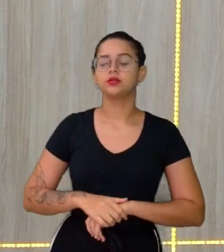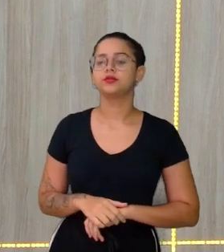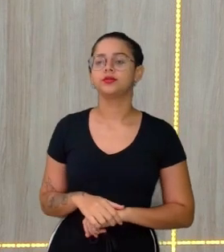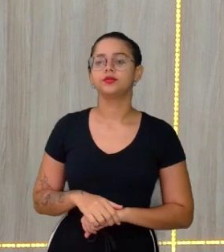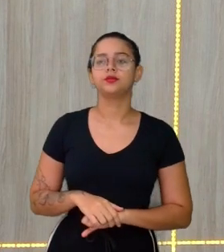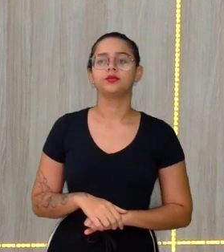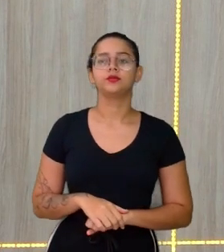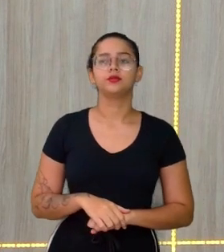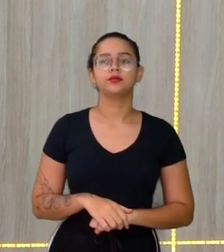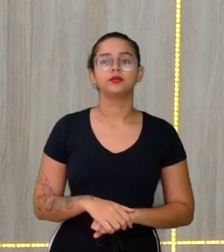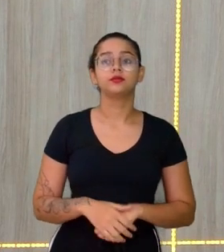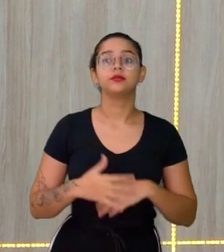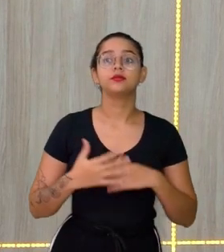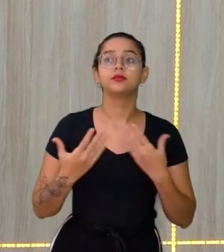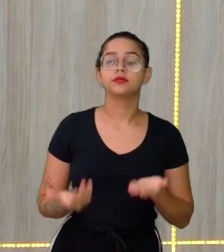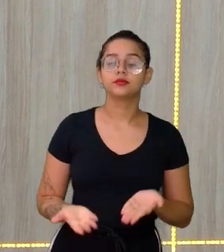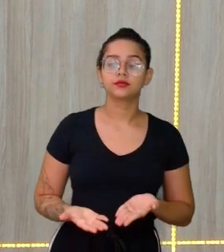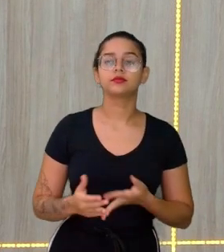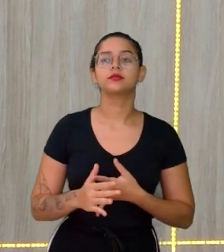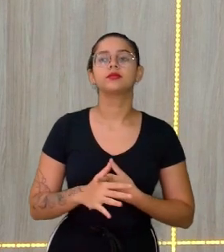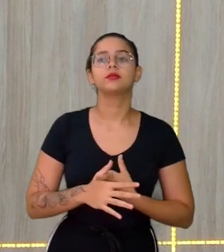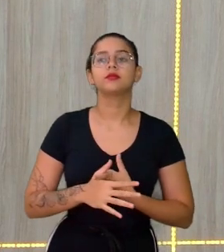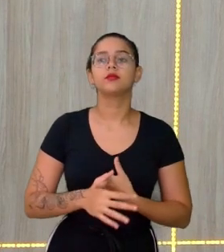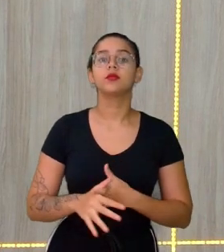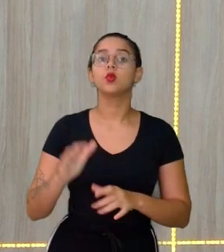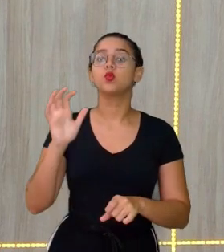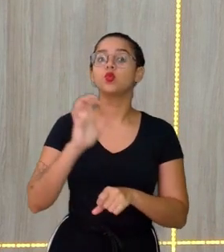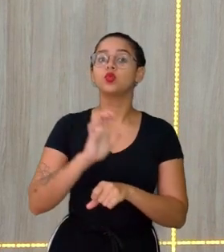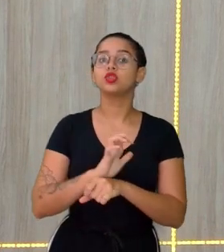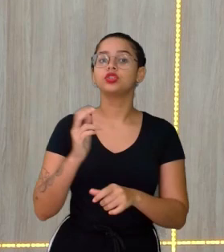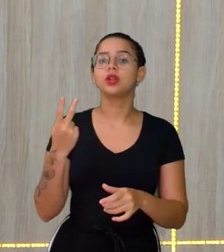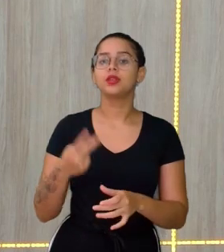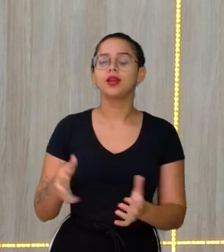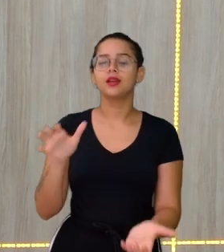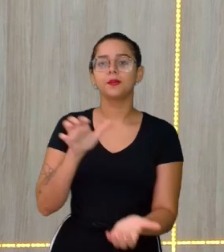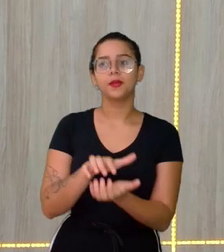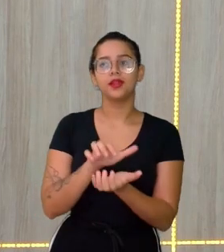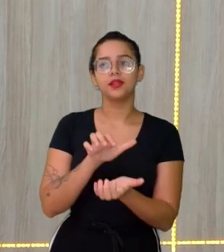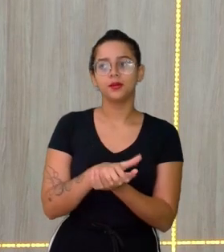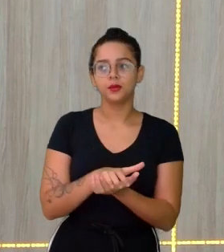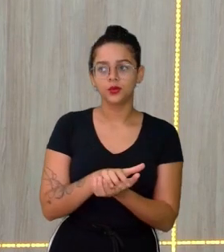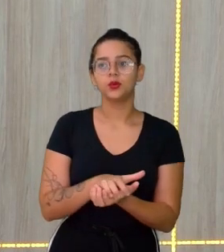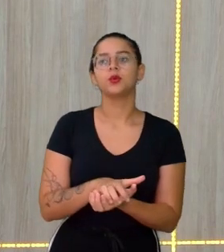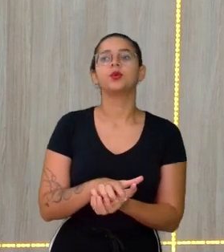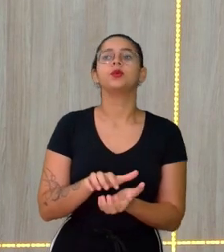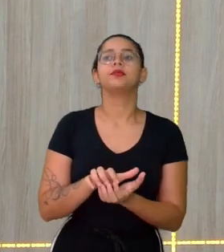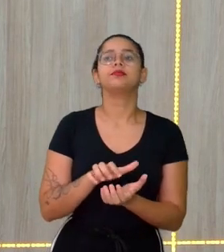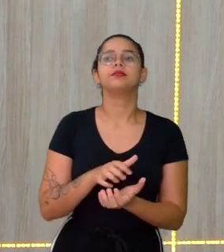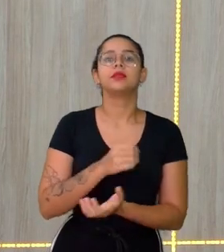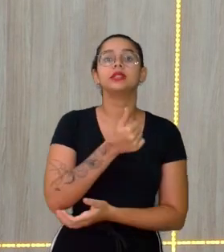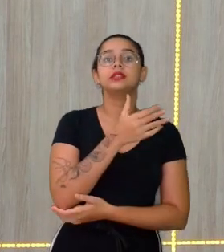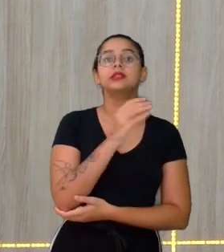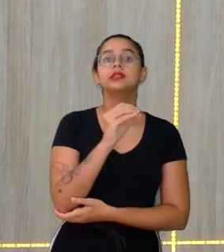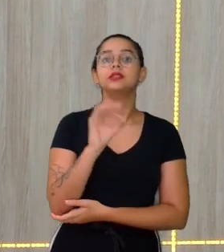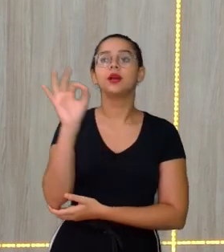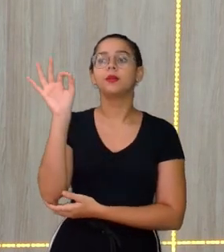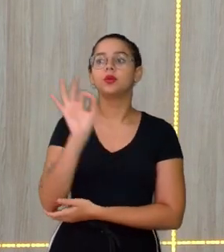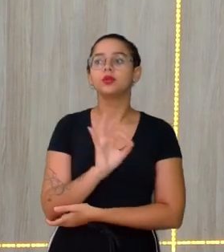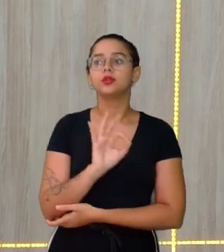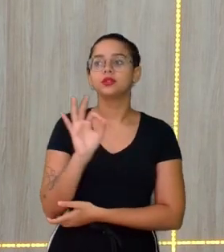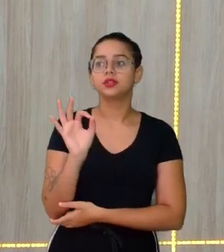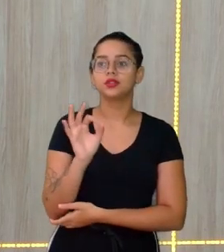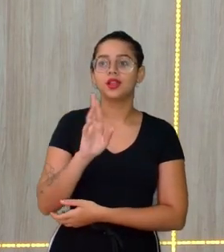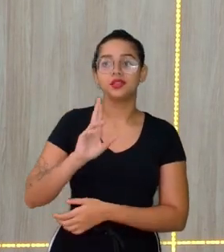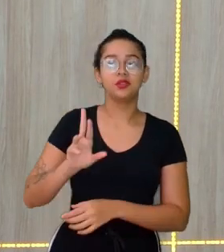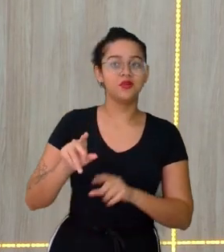Estadual Então você pega O estado De Pernambuco Olha a matemática O estado De Pernambuco 100% Não é os